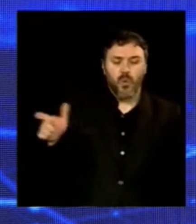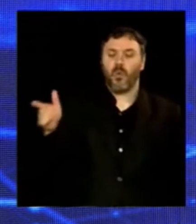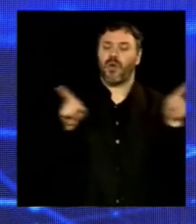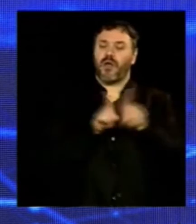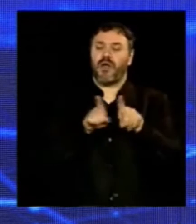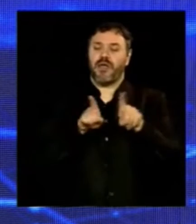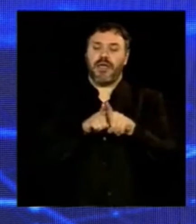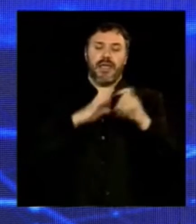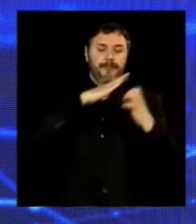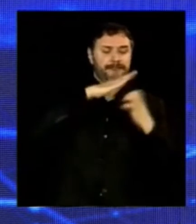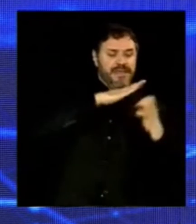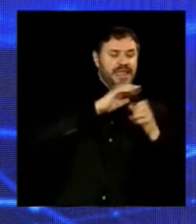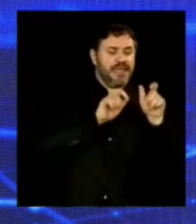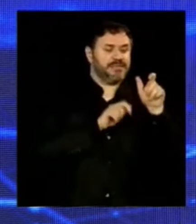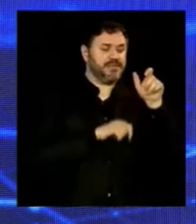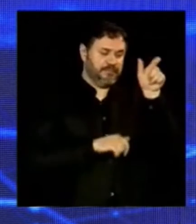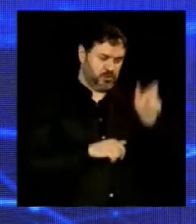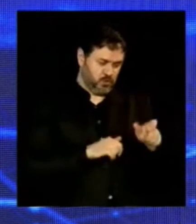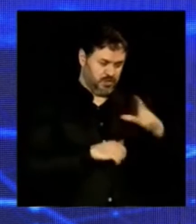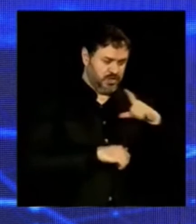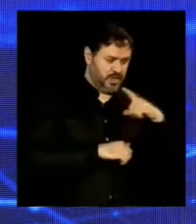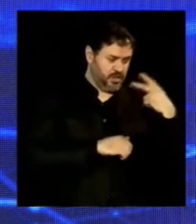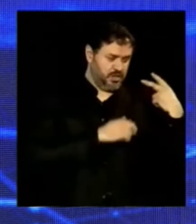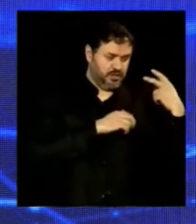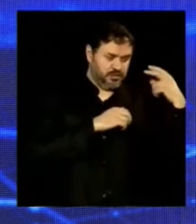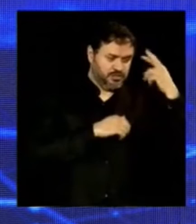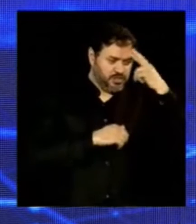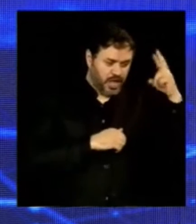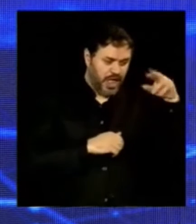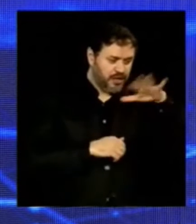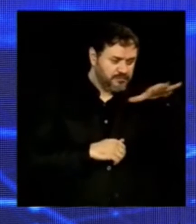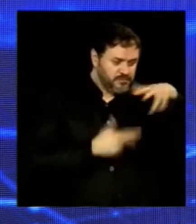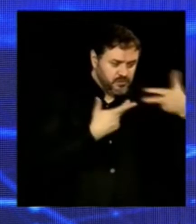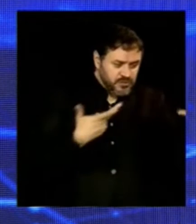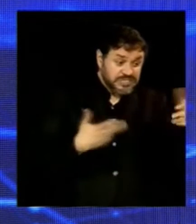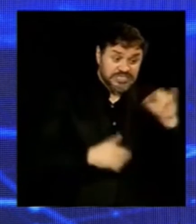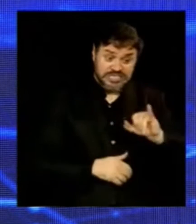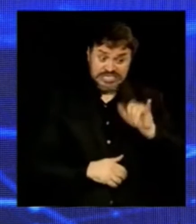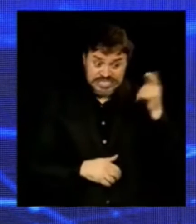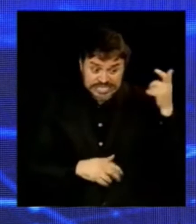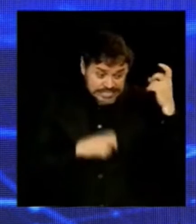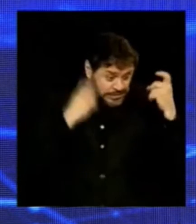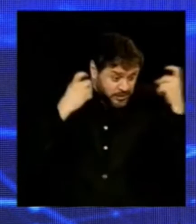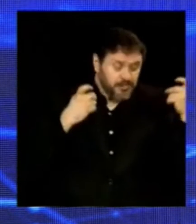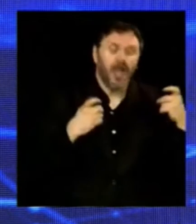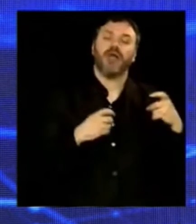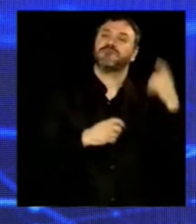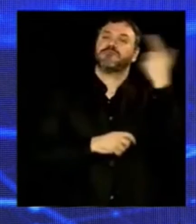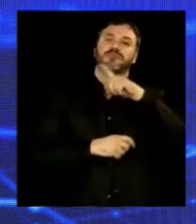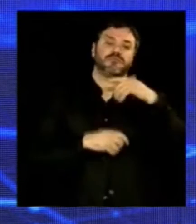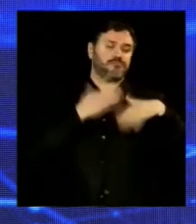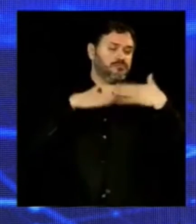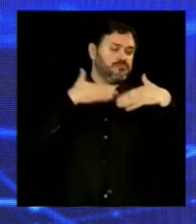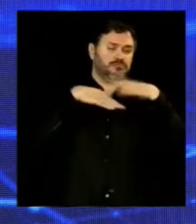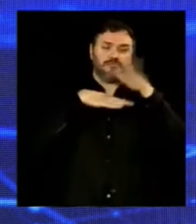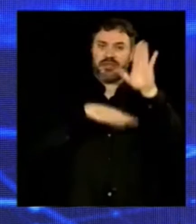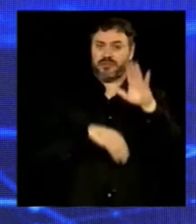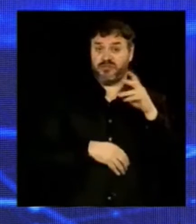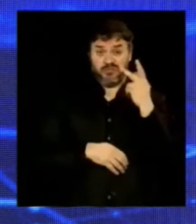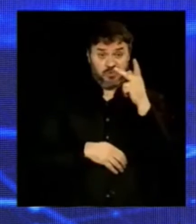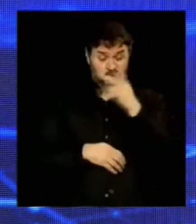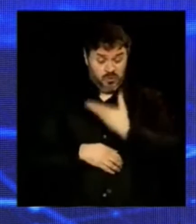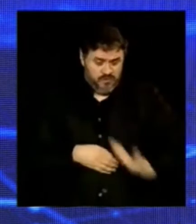com os empreendedores, talvez crescesse até mais. O seu governo priorizou a estrutura da máquina